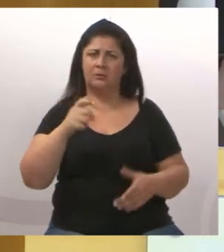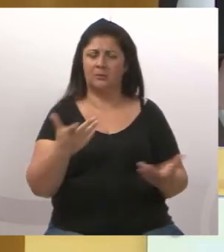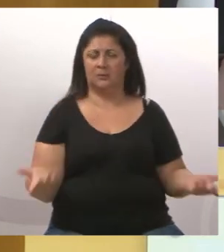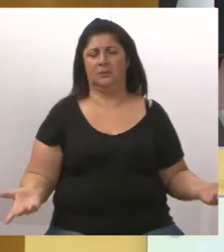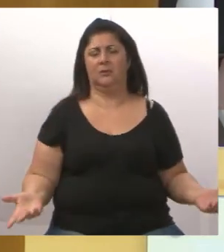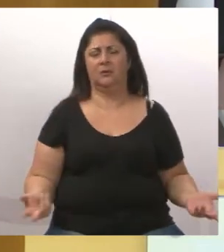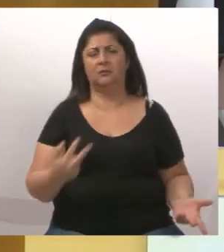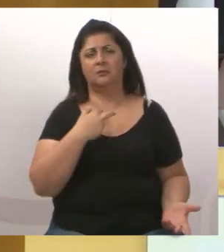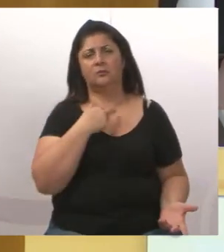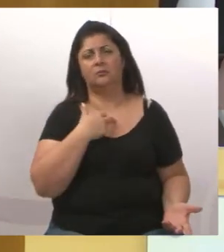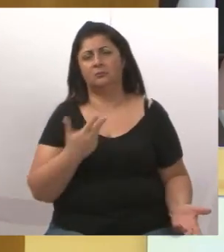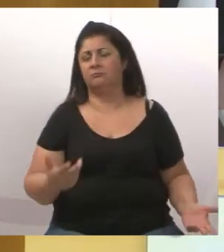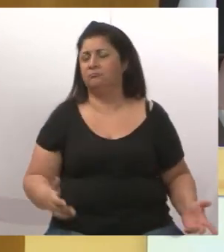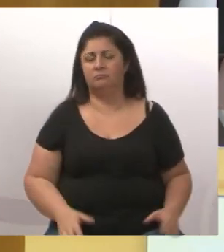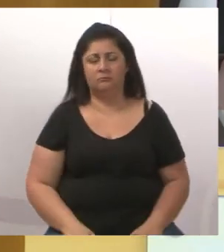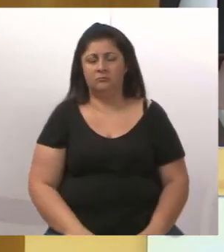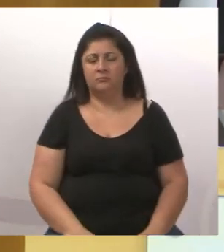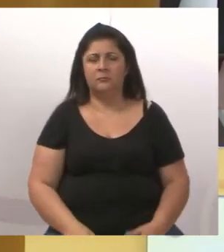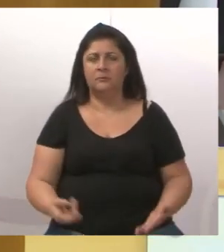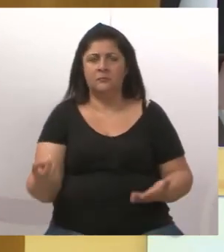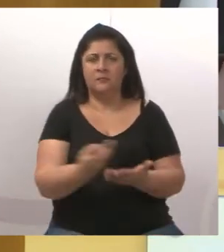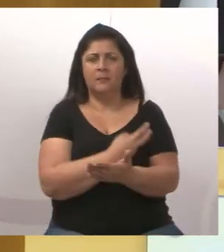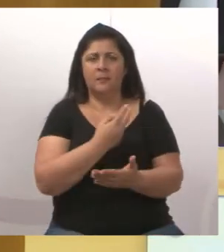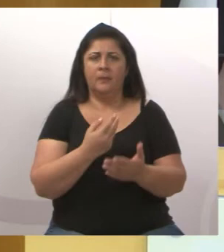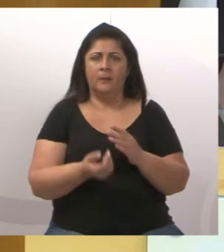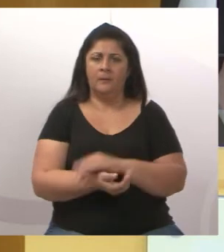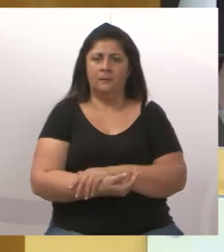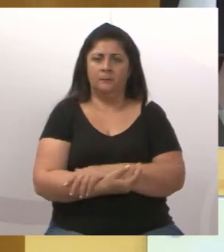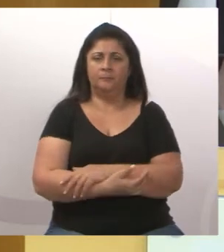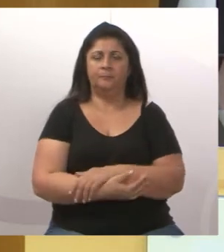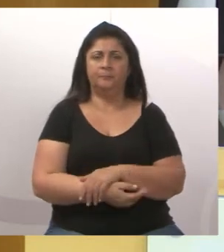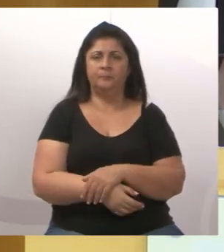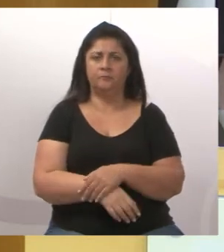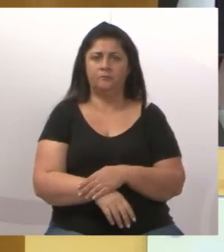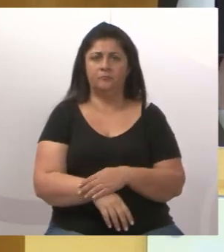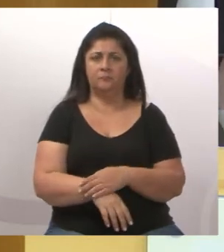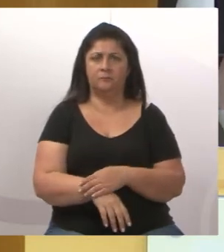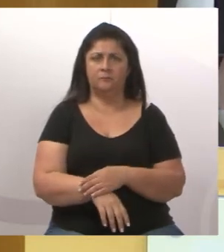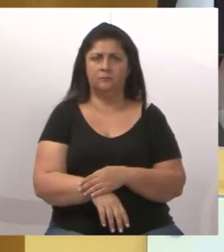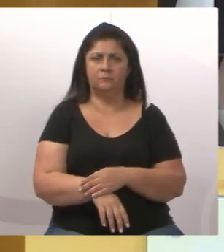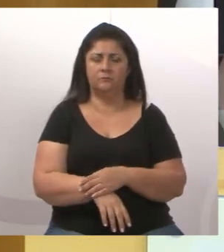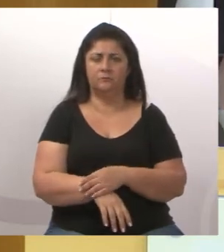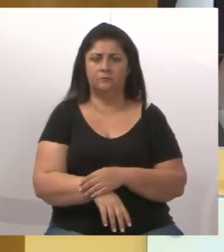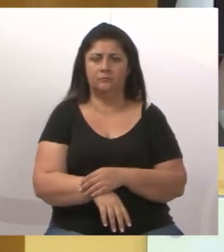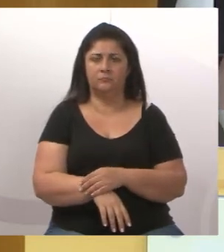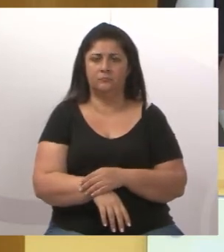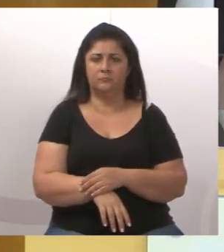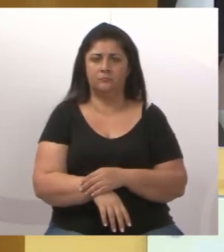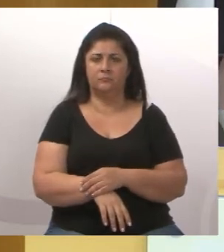Não dá, gente. Não é assim que se governa. Sabe? Não é assim que se governa.